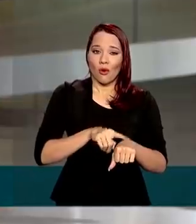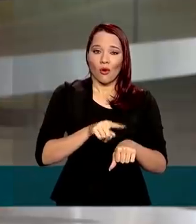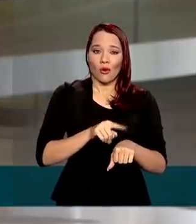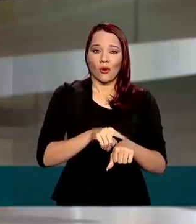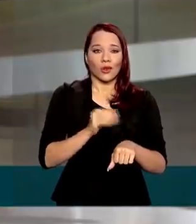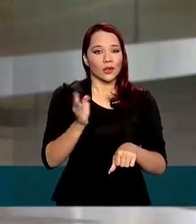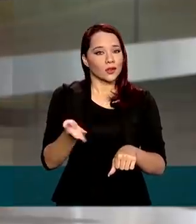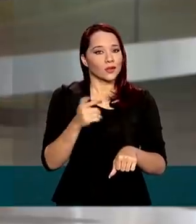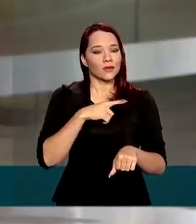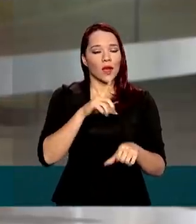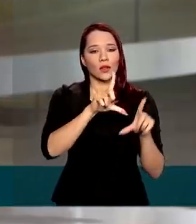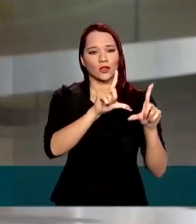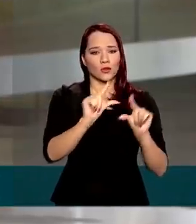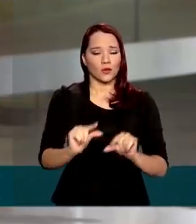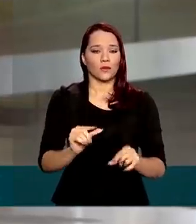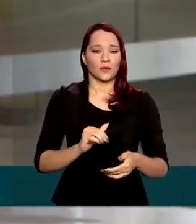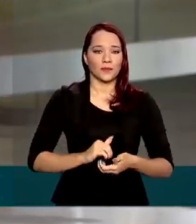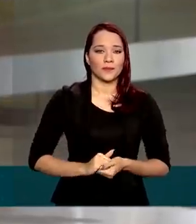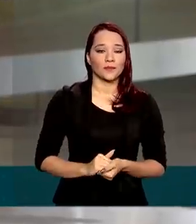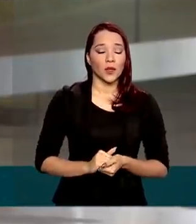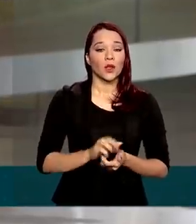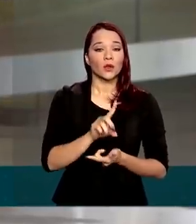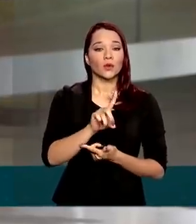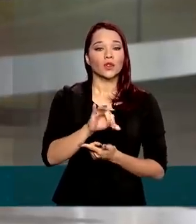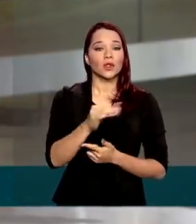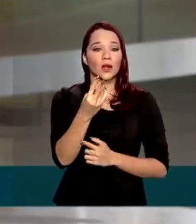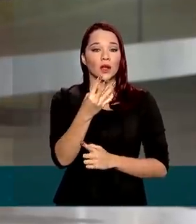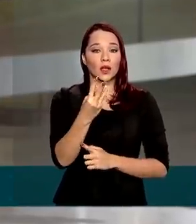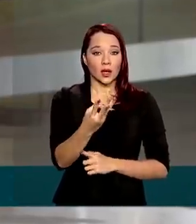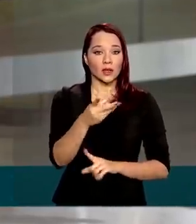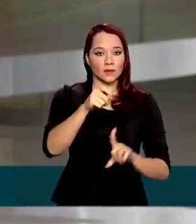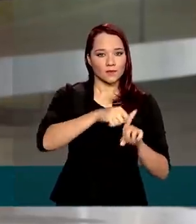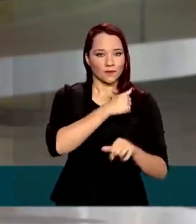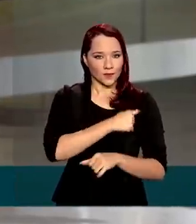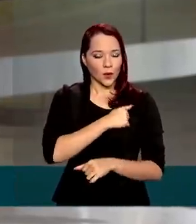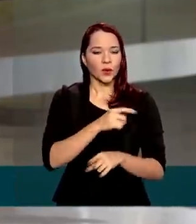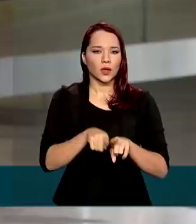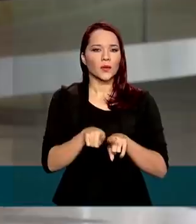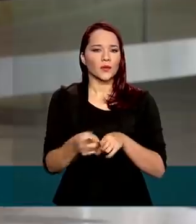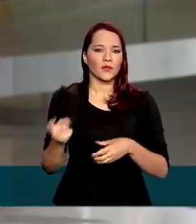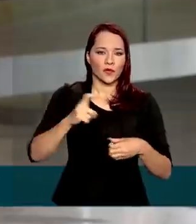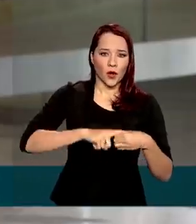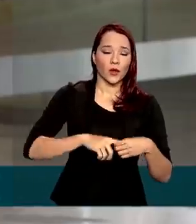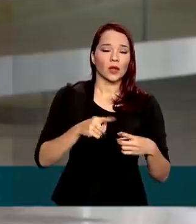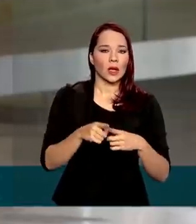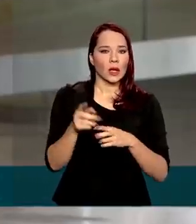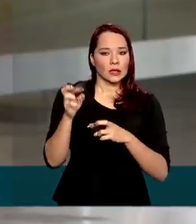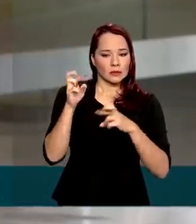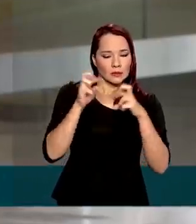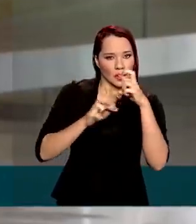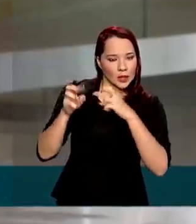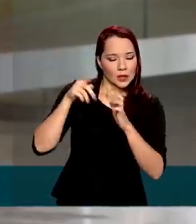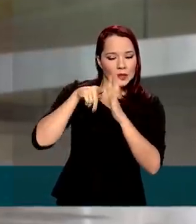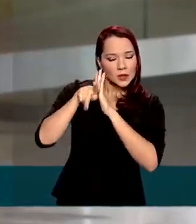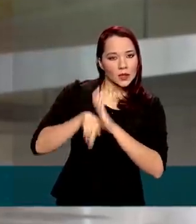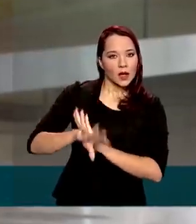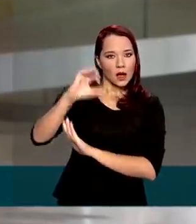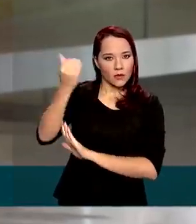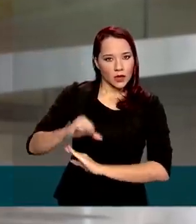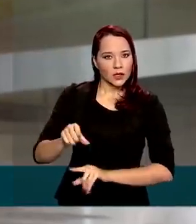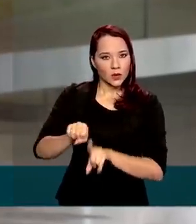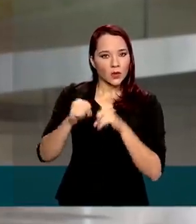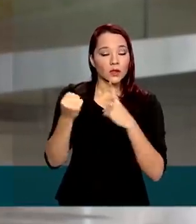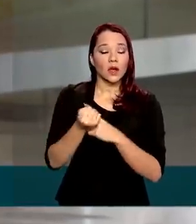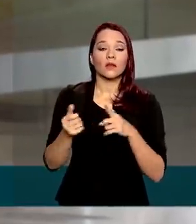nas agências será reduzido. A partir do dia 3 de agosto também retornam as perícias, a avaliação social